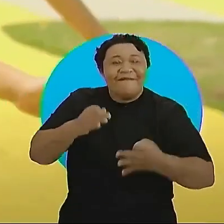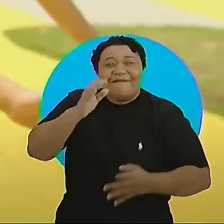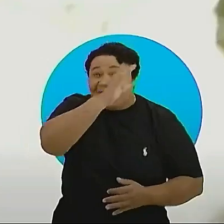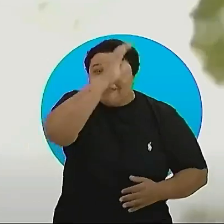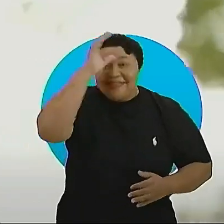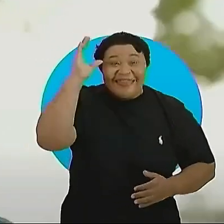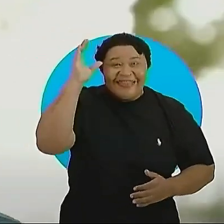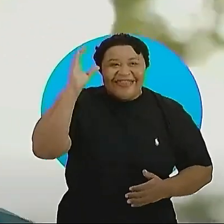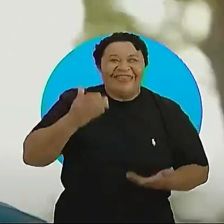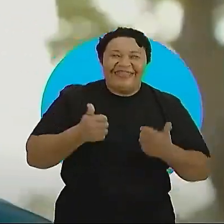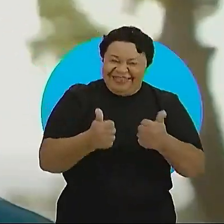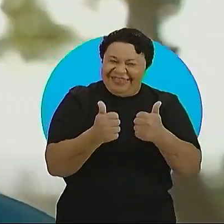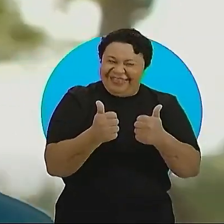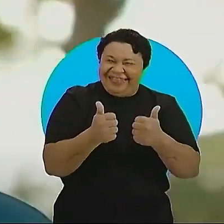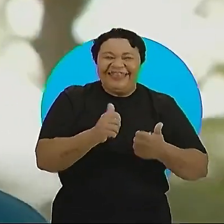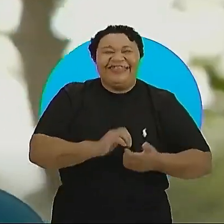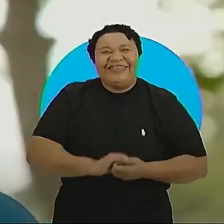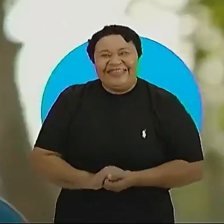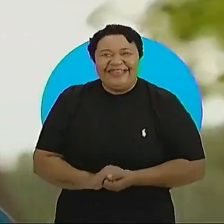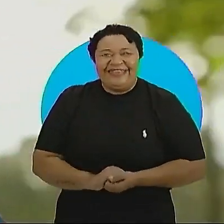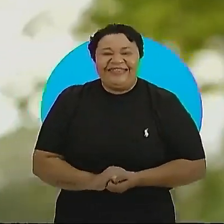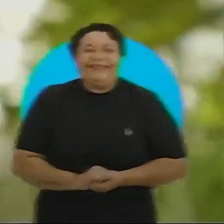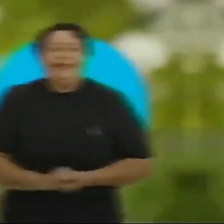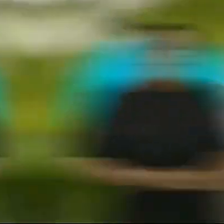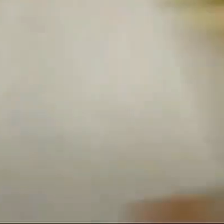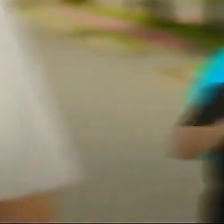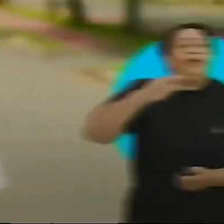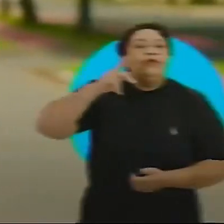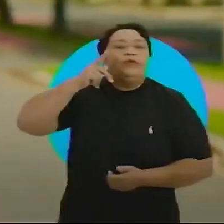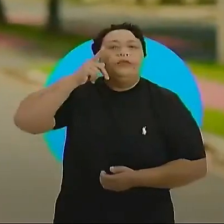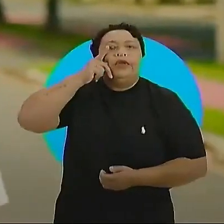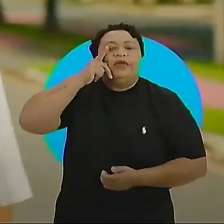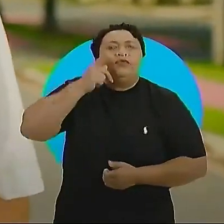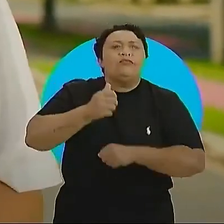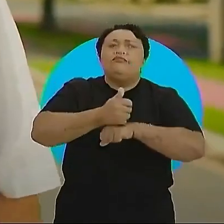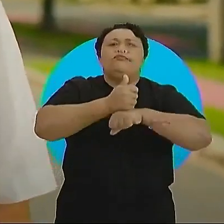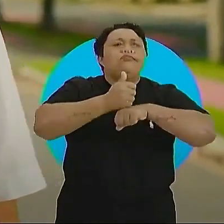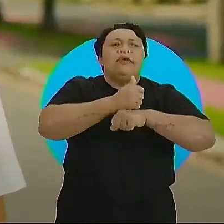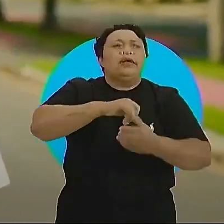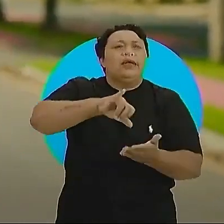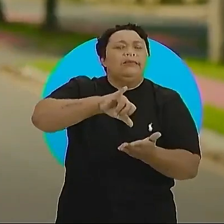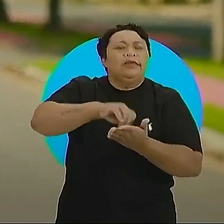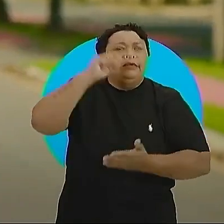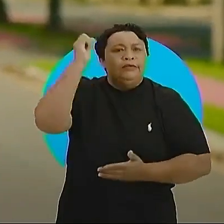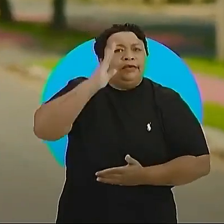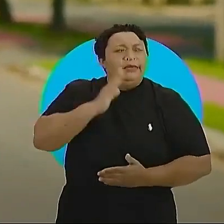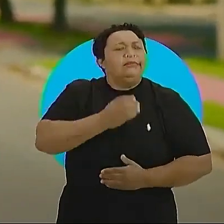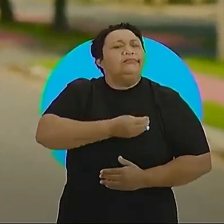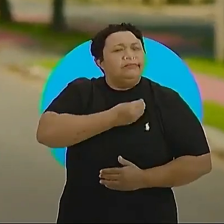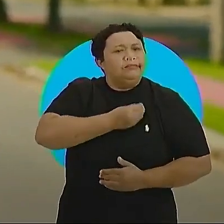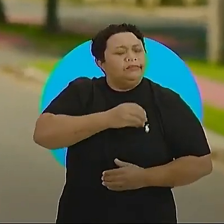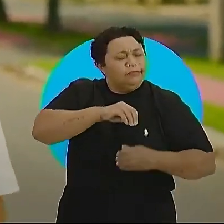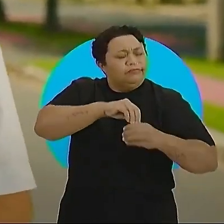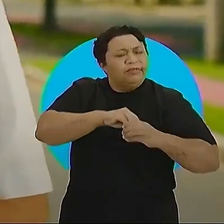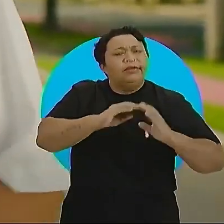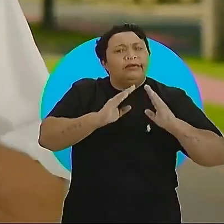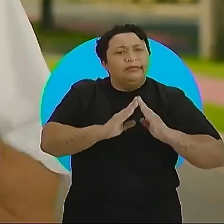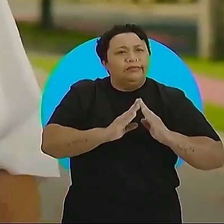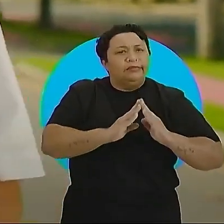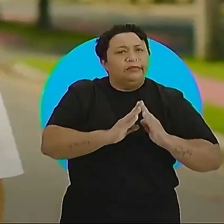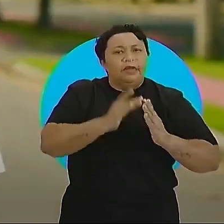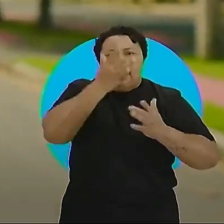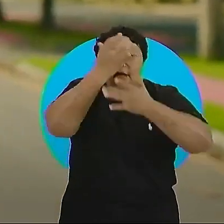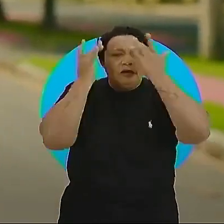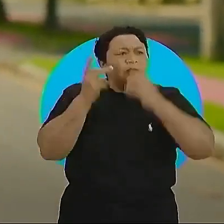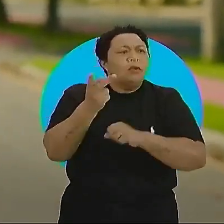É sincero, tá muito melhor. João Pessoa é a melhor capital do Brasil para se viver. E um